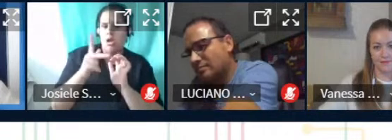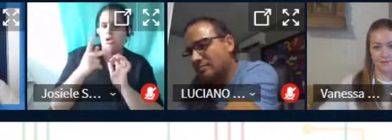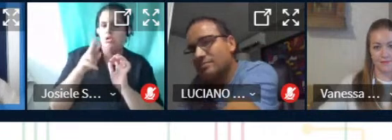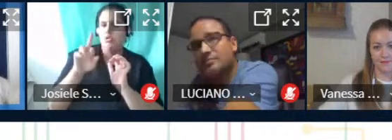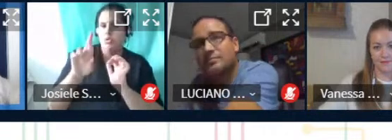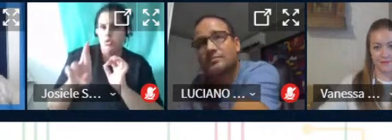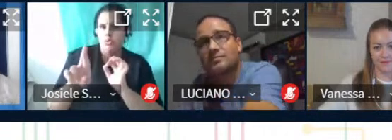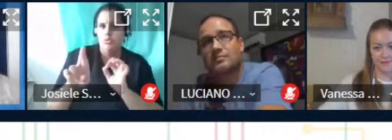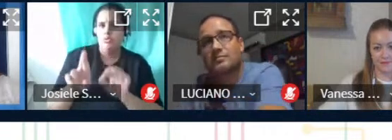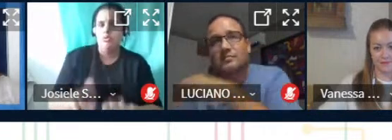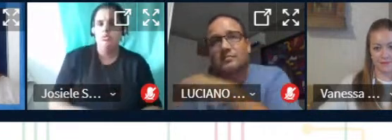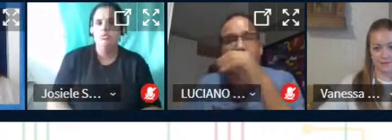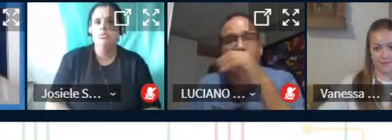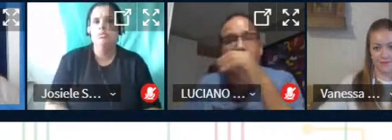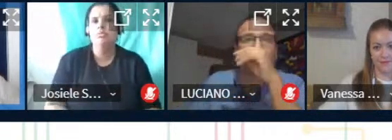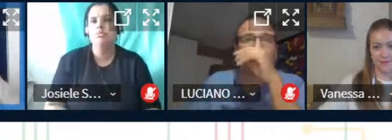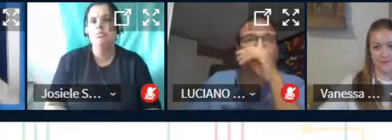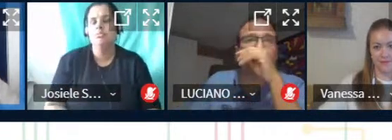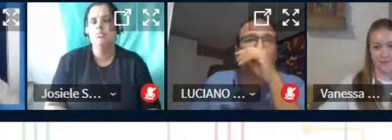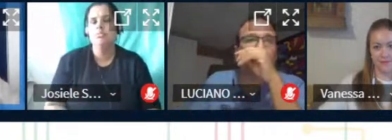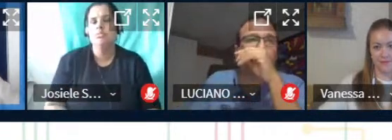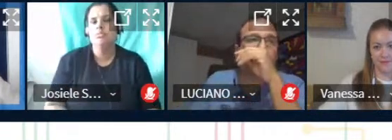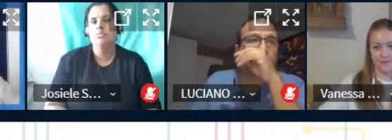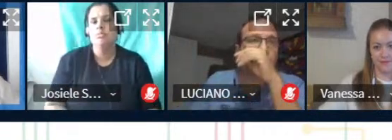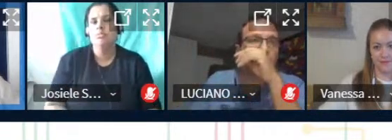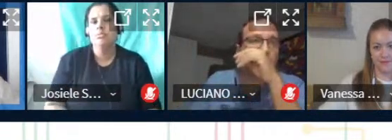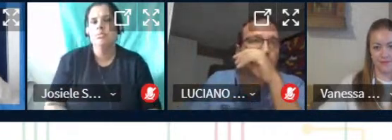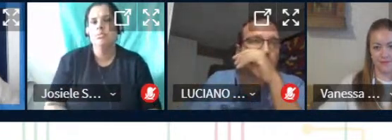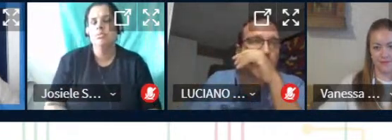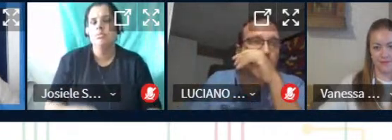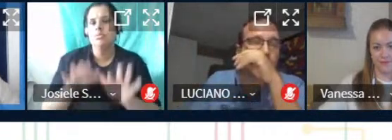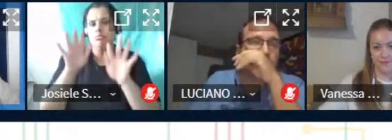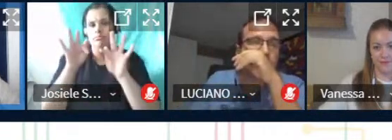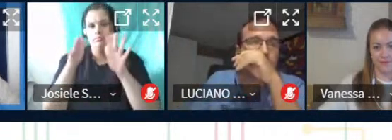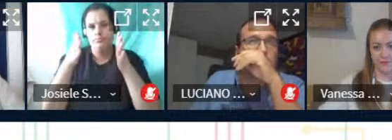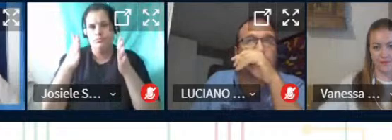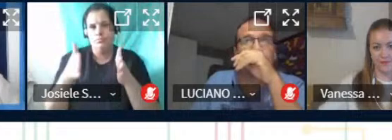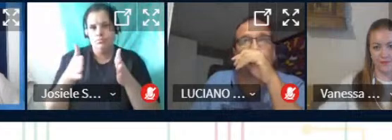para que a gente termine com essa etapa